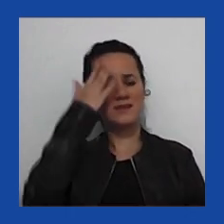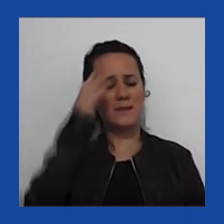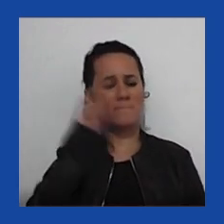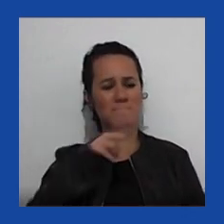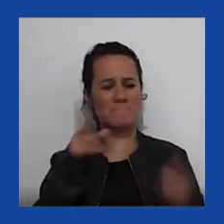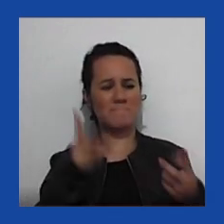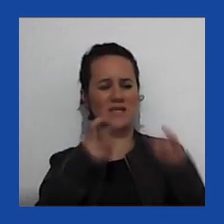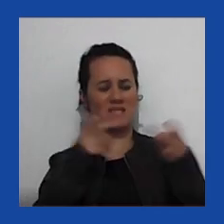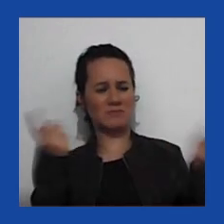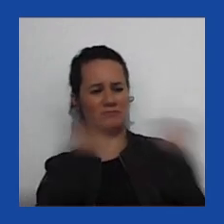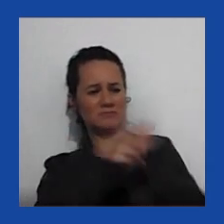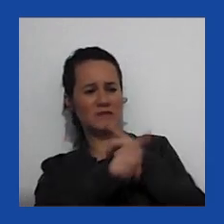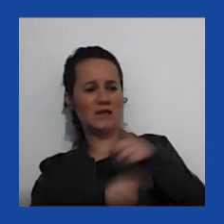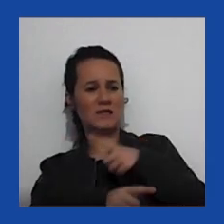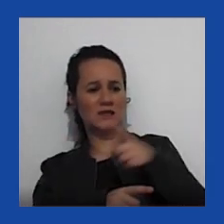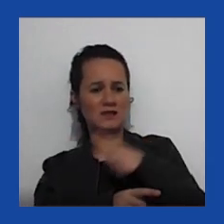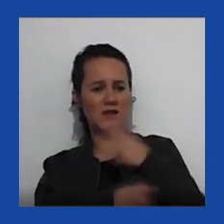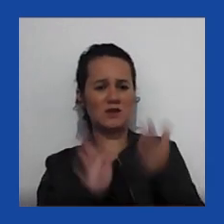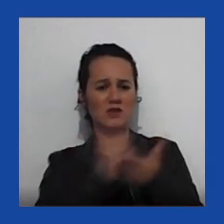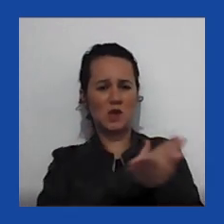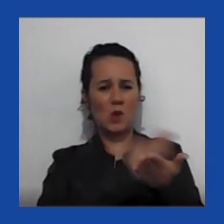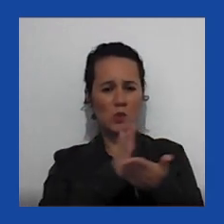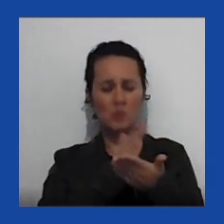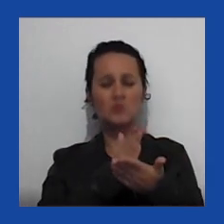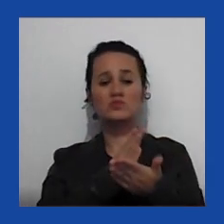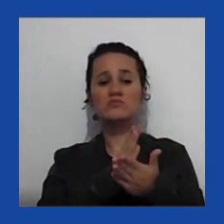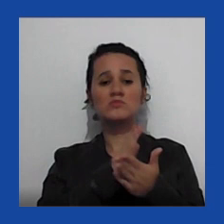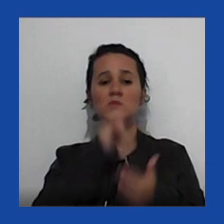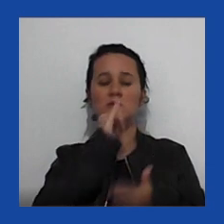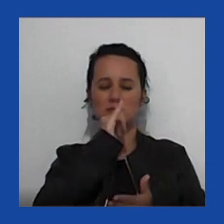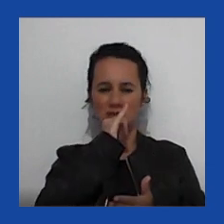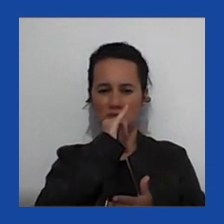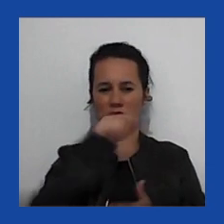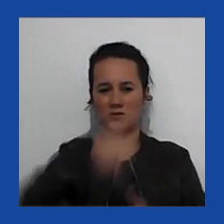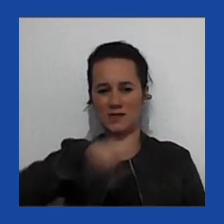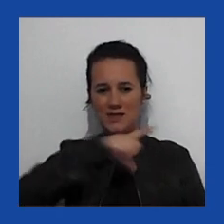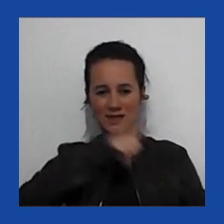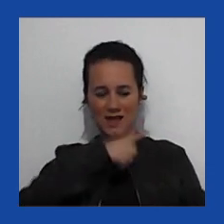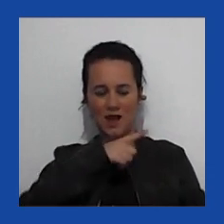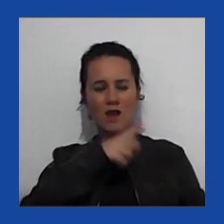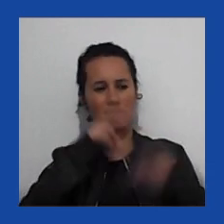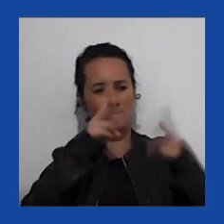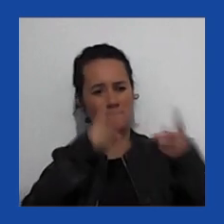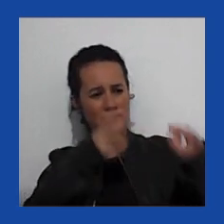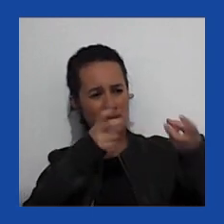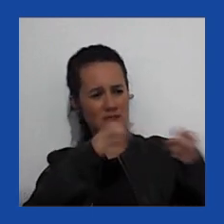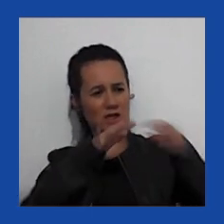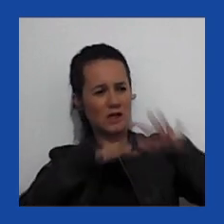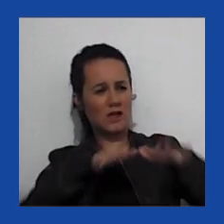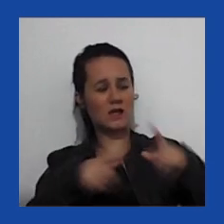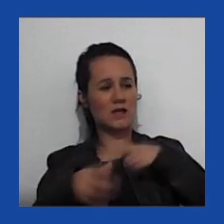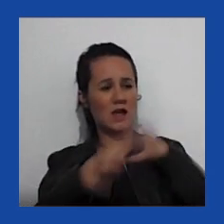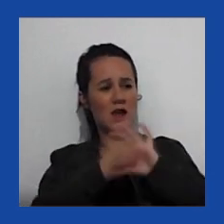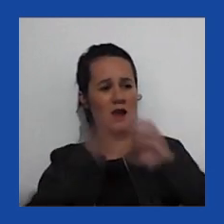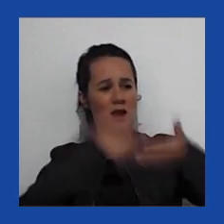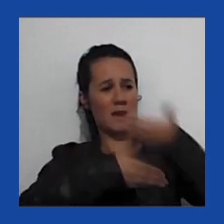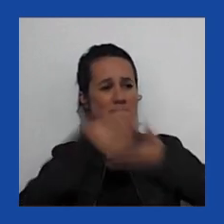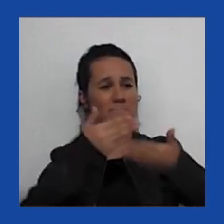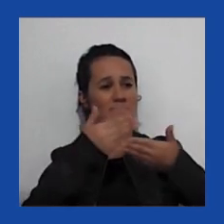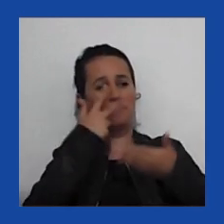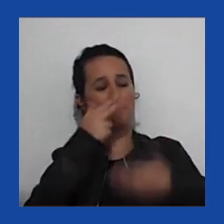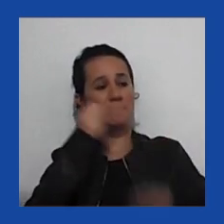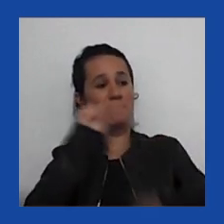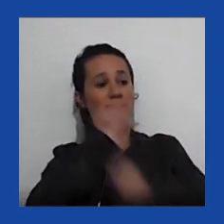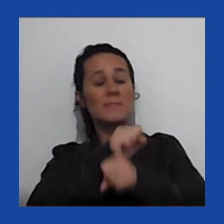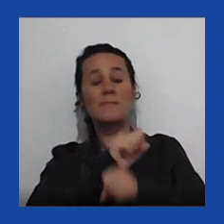direcção dos regimes híbridos. Então, quando você tem esse movimento para desdemocratização, não necessariamente